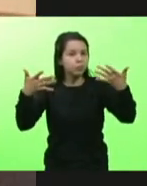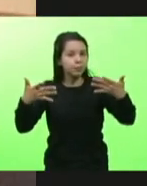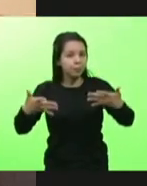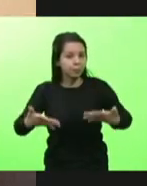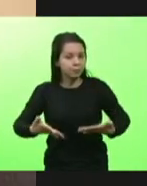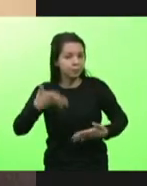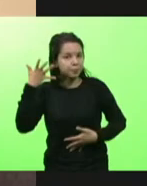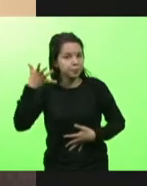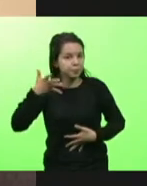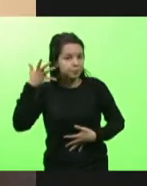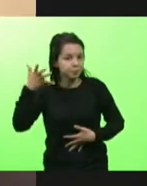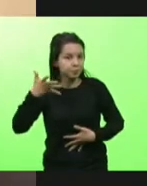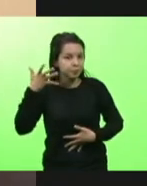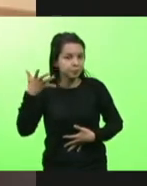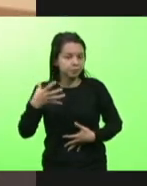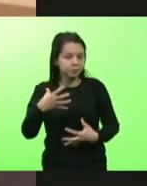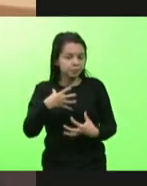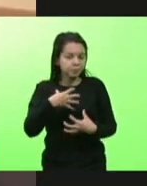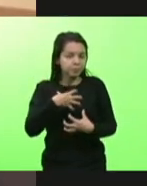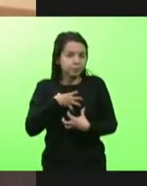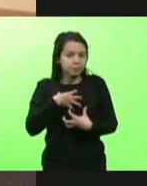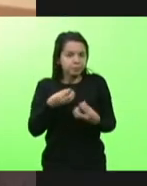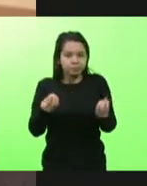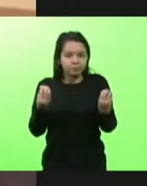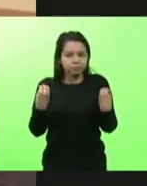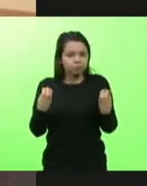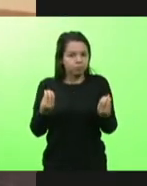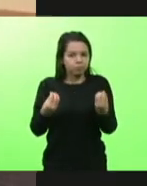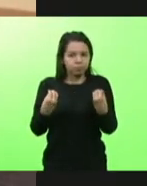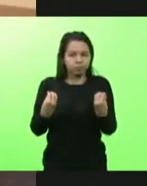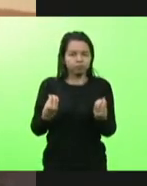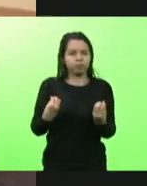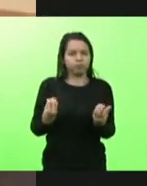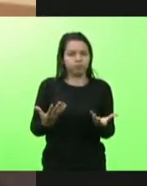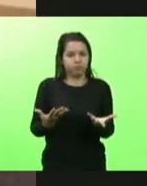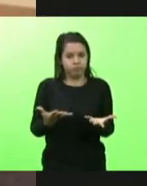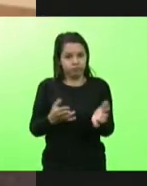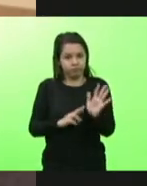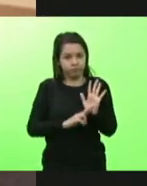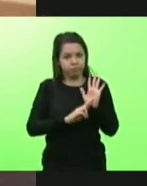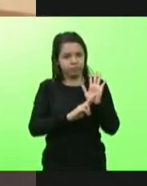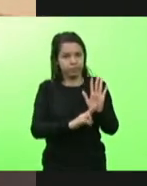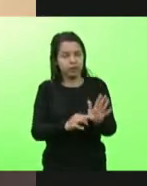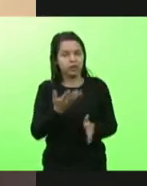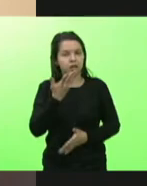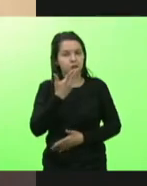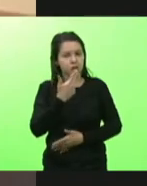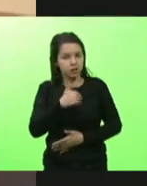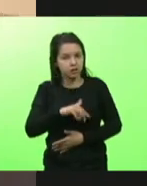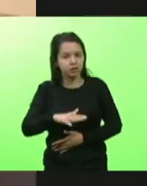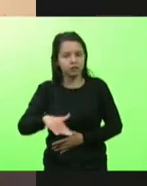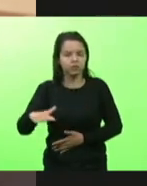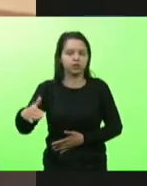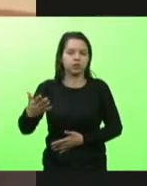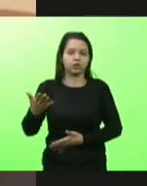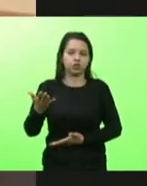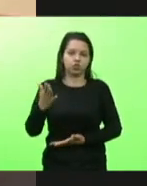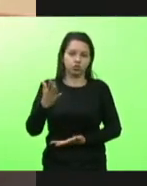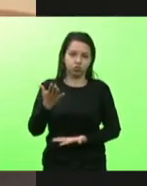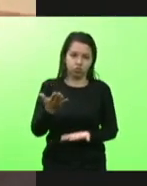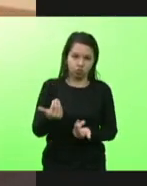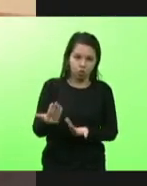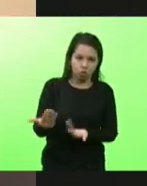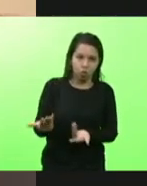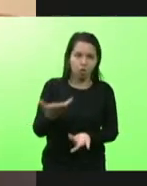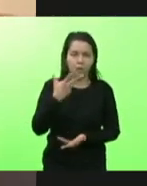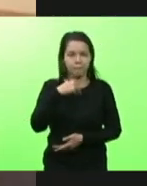de indignação e nome das crianças, dos adolescentes, dos pais, das mães,